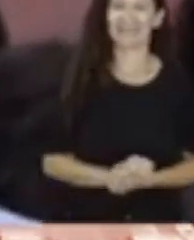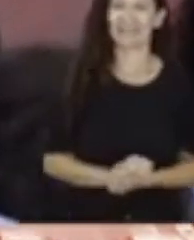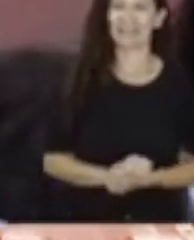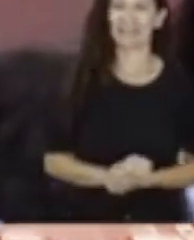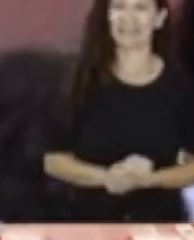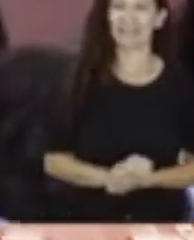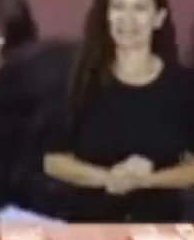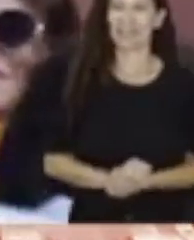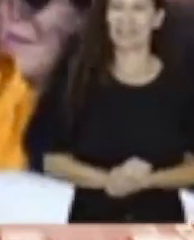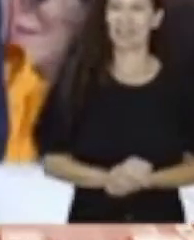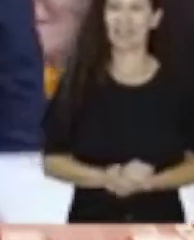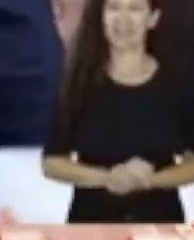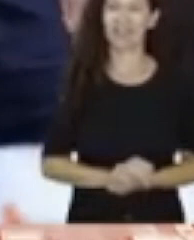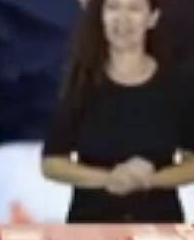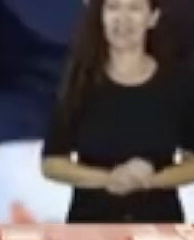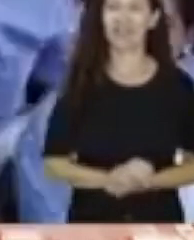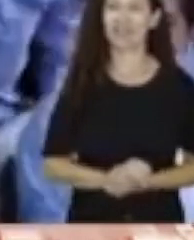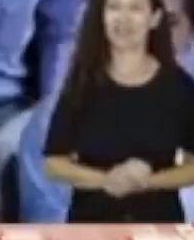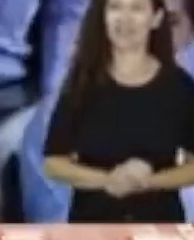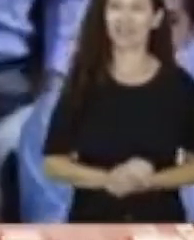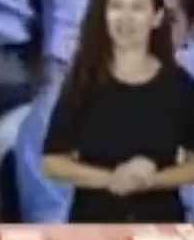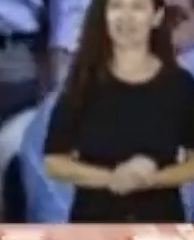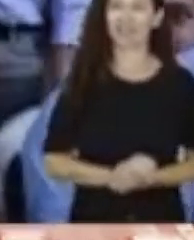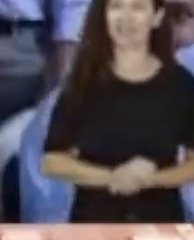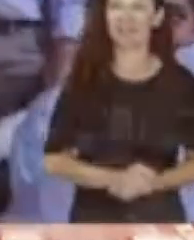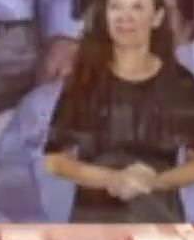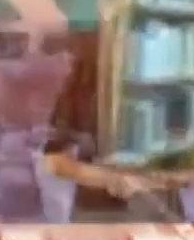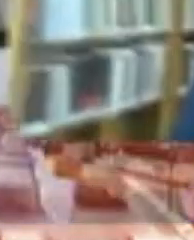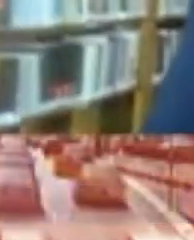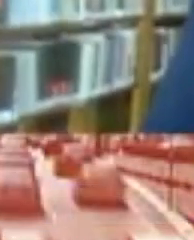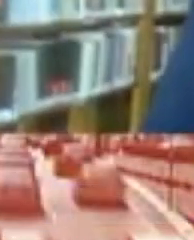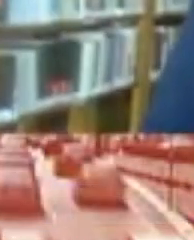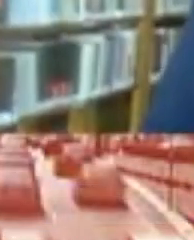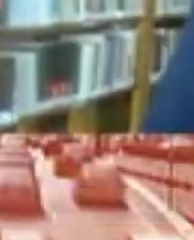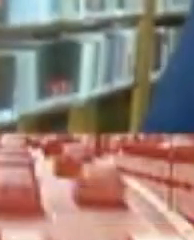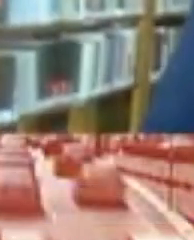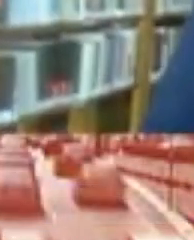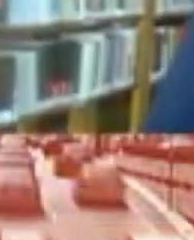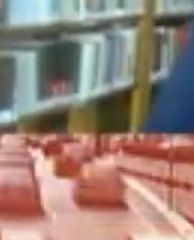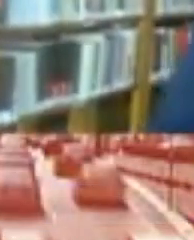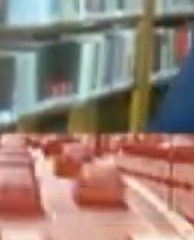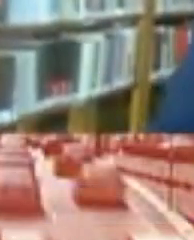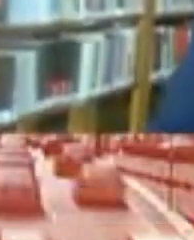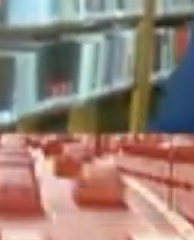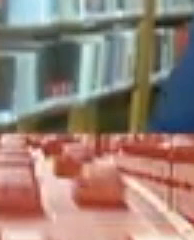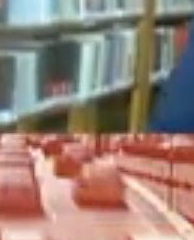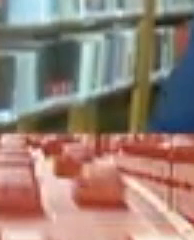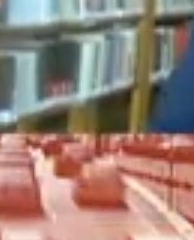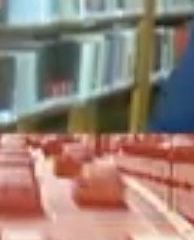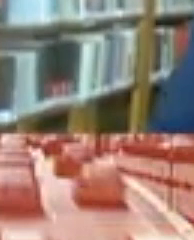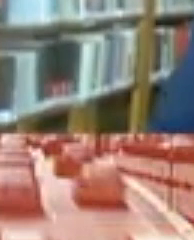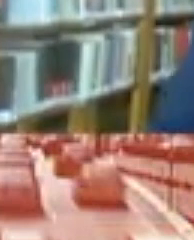o Lula quer passar de todos juntos, num só coração, contra o Bolsonaro. Então, por mais que seja irrelevante eleitoralmente, a